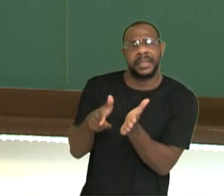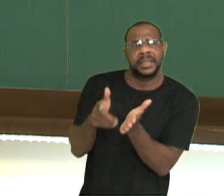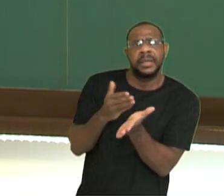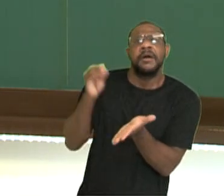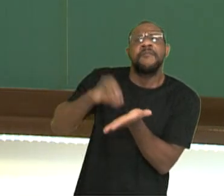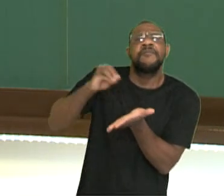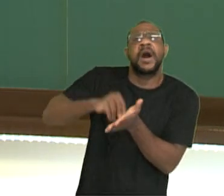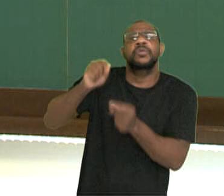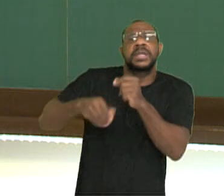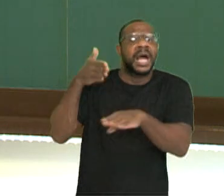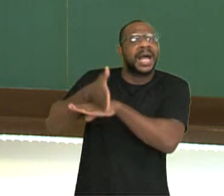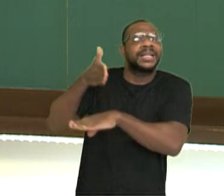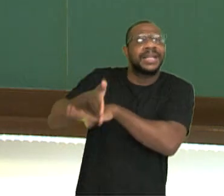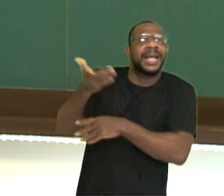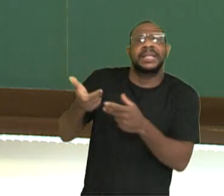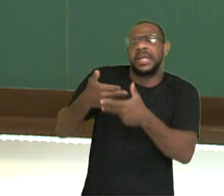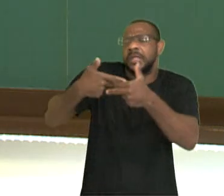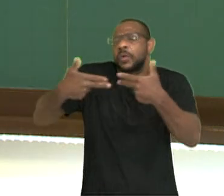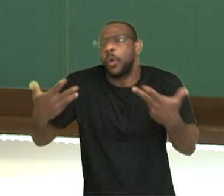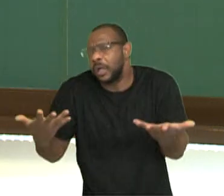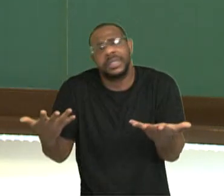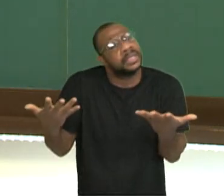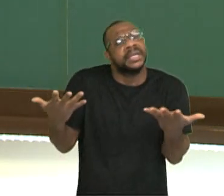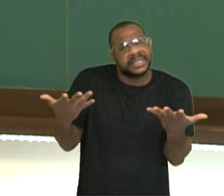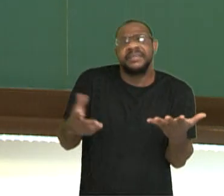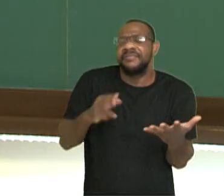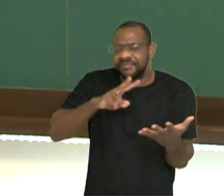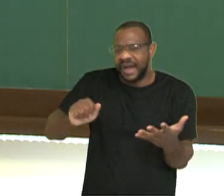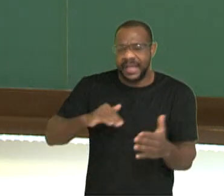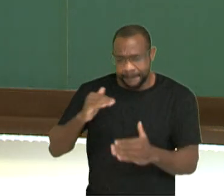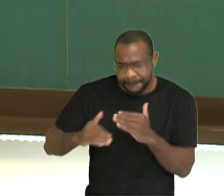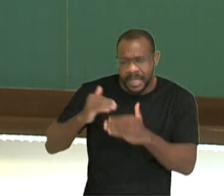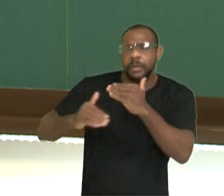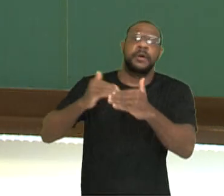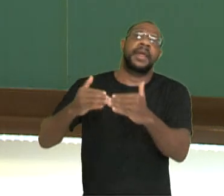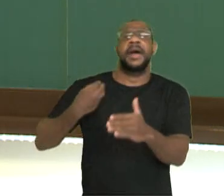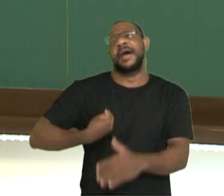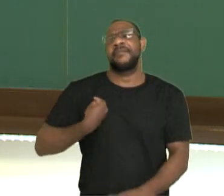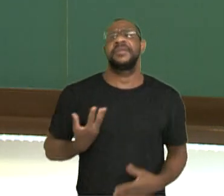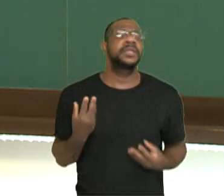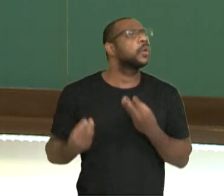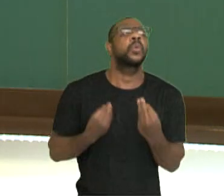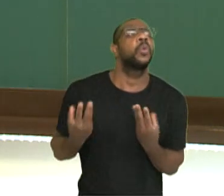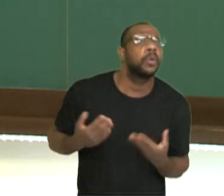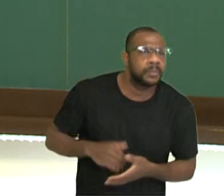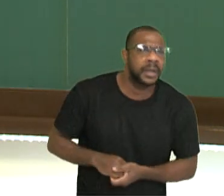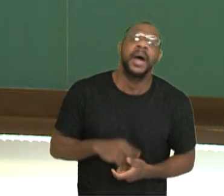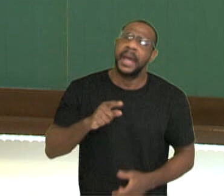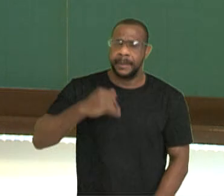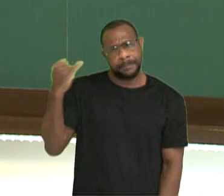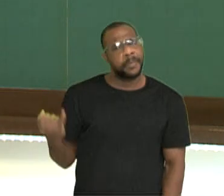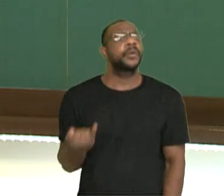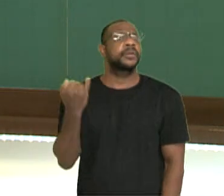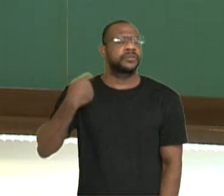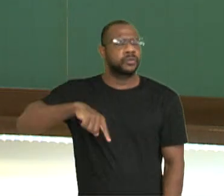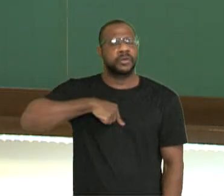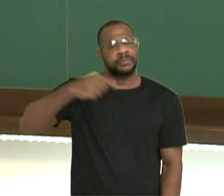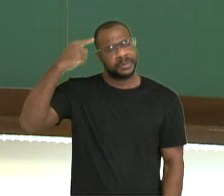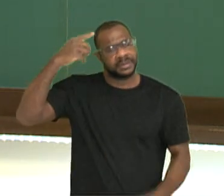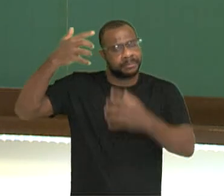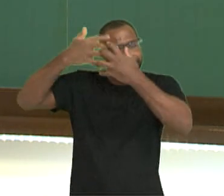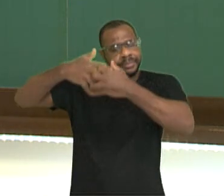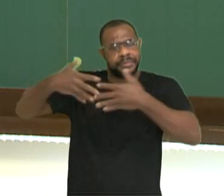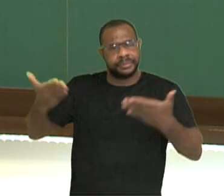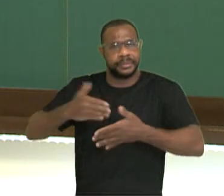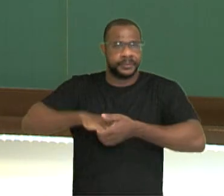falta de acesso a algo que vai melhorar a sua condição de vida? Então, é muito importante pensarmos nisso.